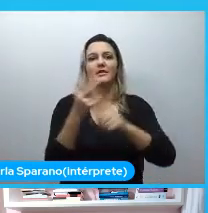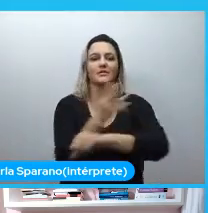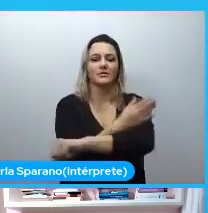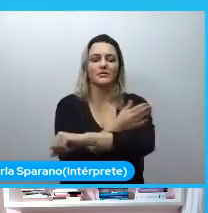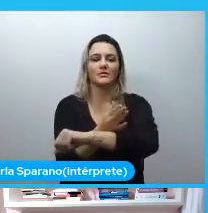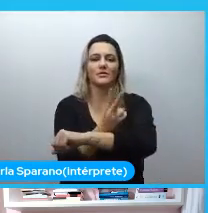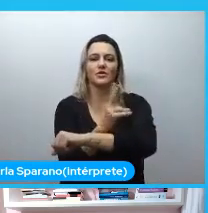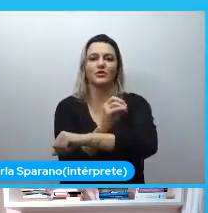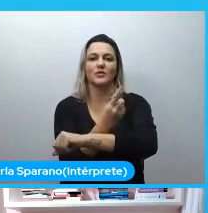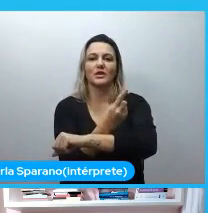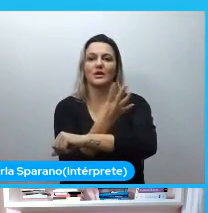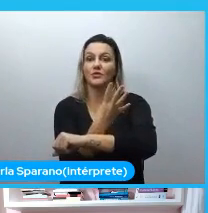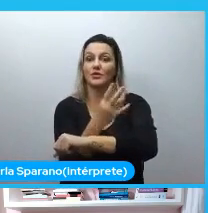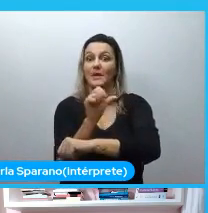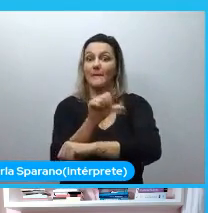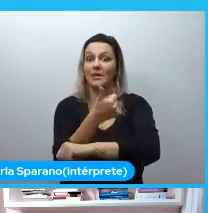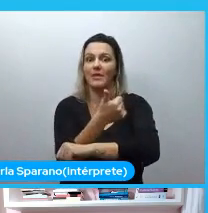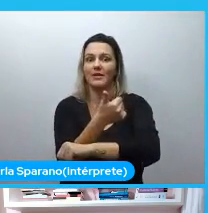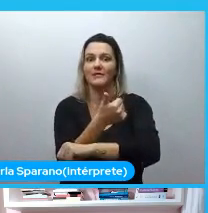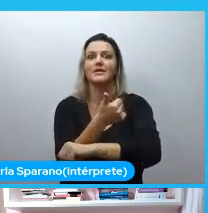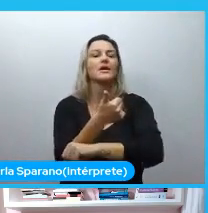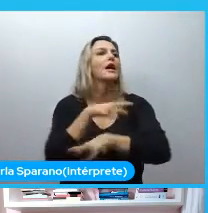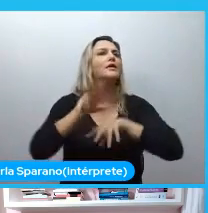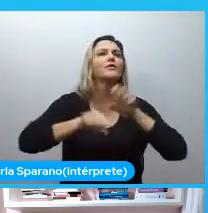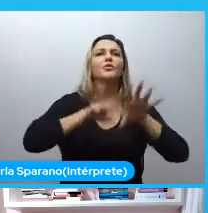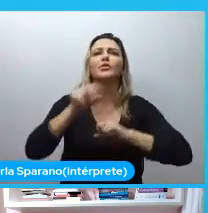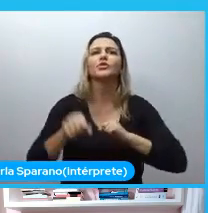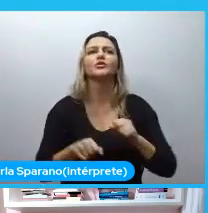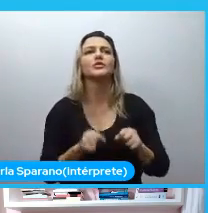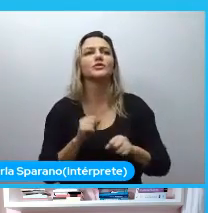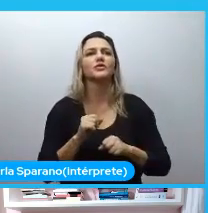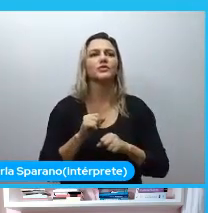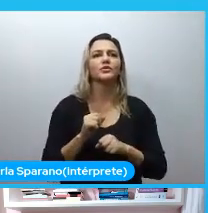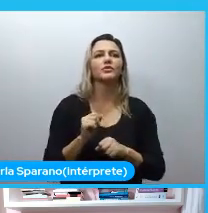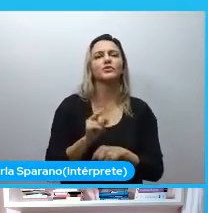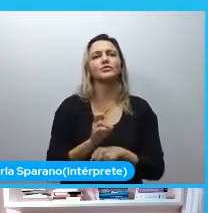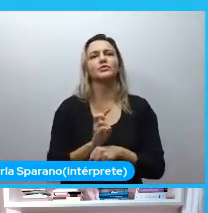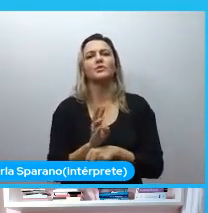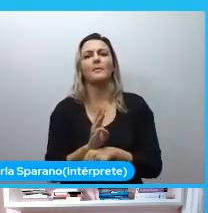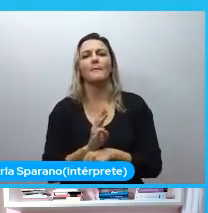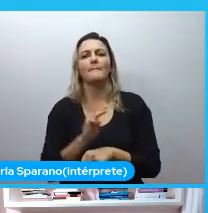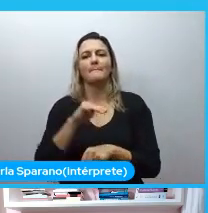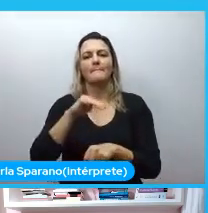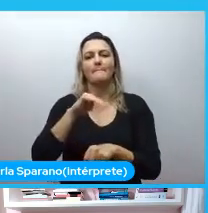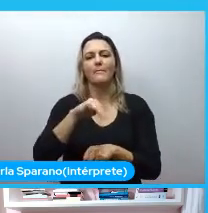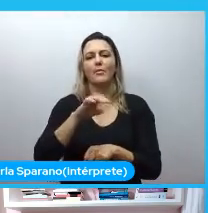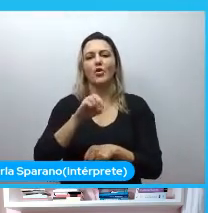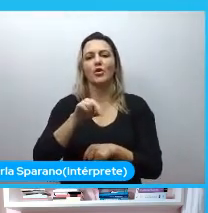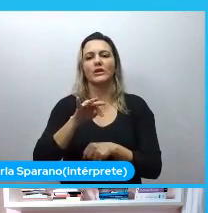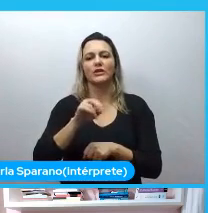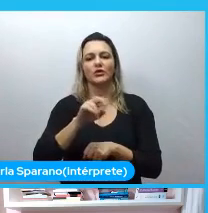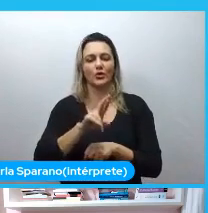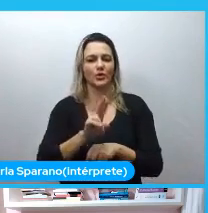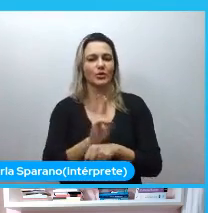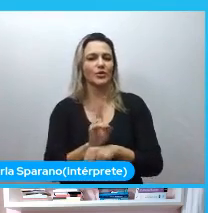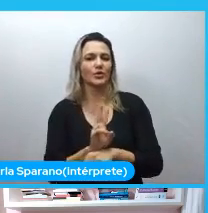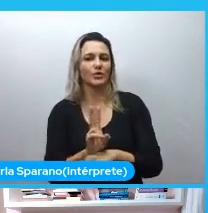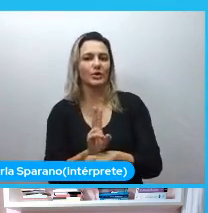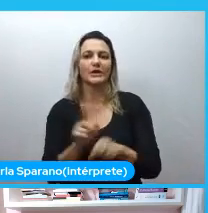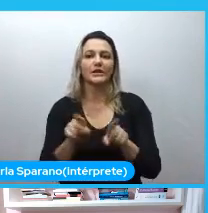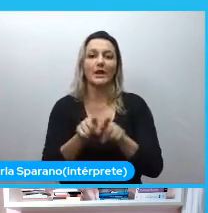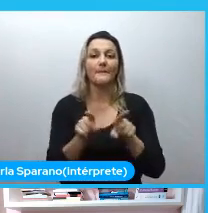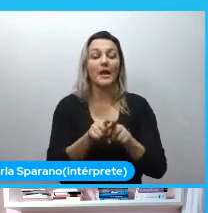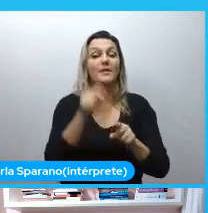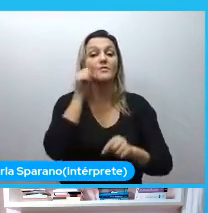evento que a gente correu atrás de monitoras estarem participando desse evento. E de mulheres estarem palestrando nesse evento.